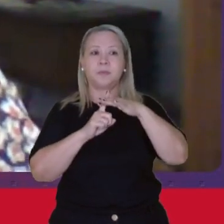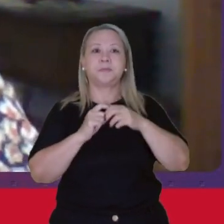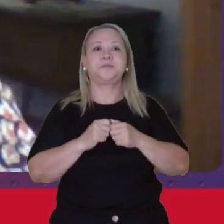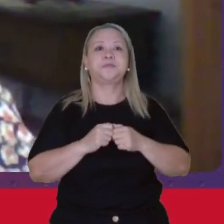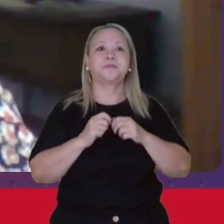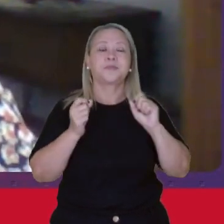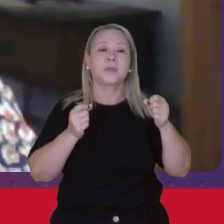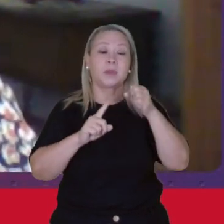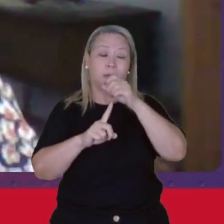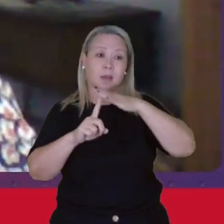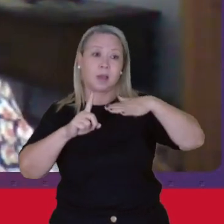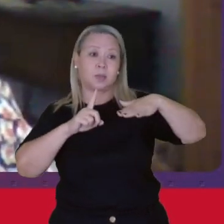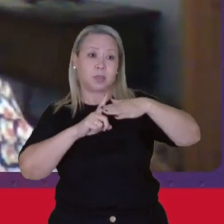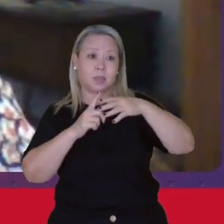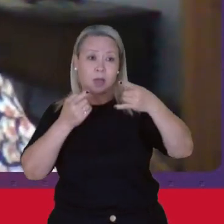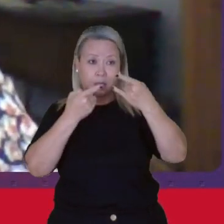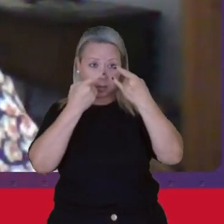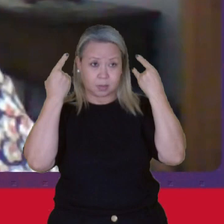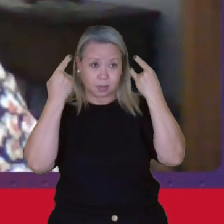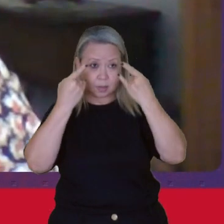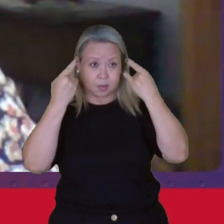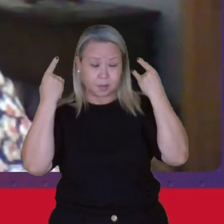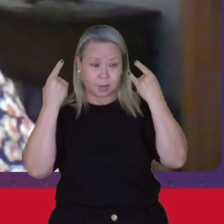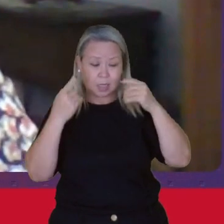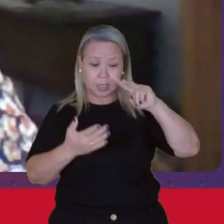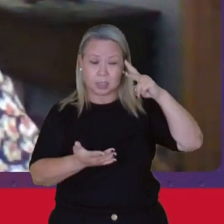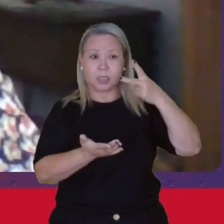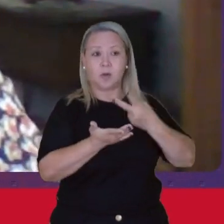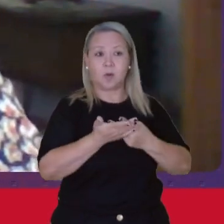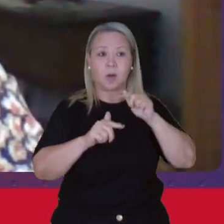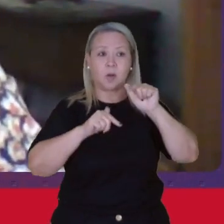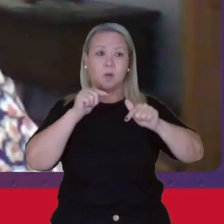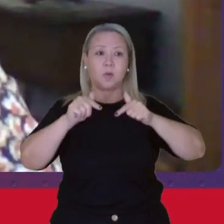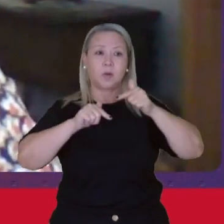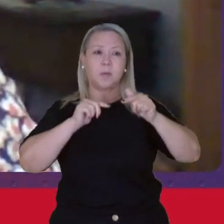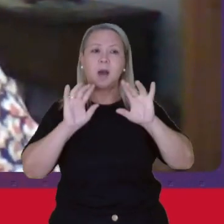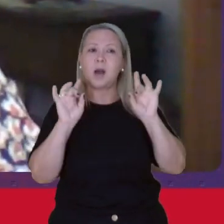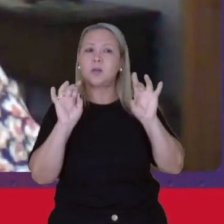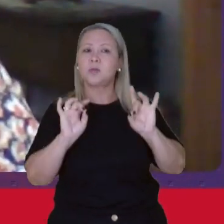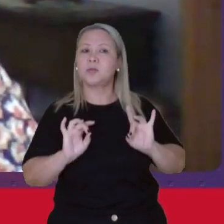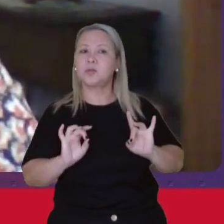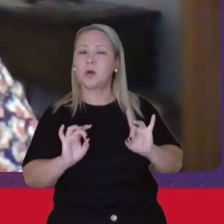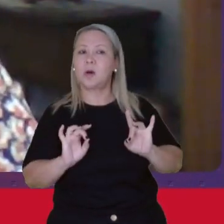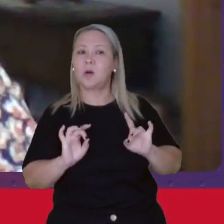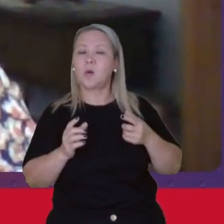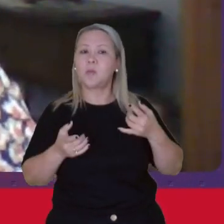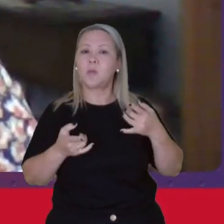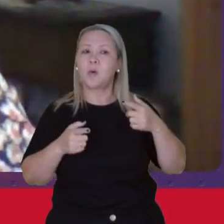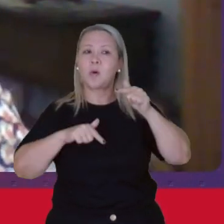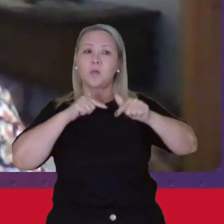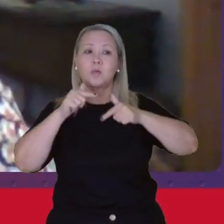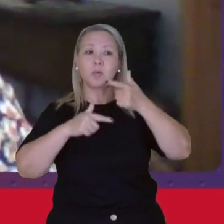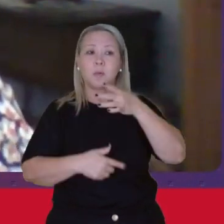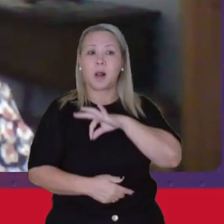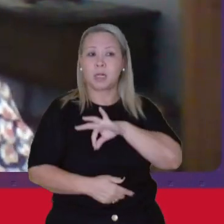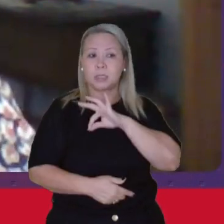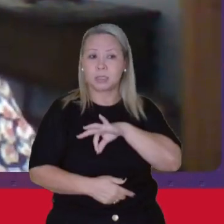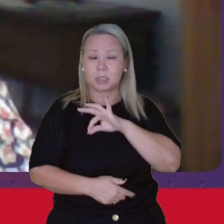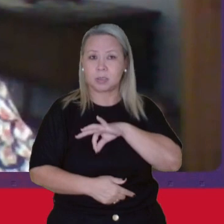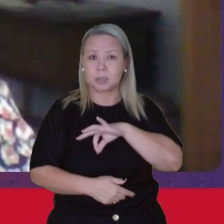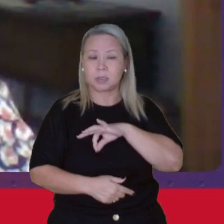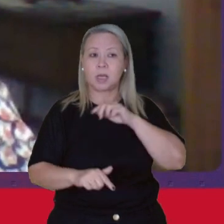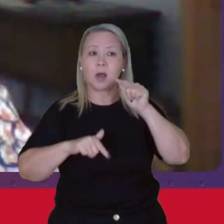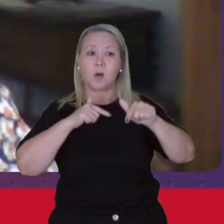As sociedades capitalistas Elas reconhecem o trabalho apenas como o trabalho assalariado O